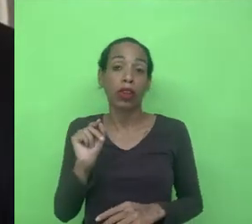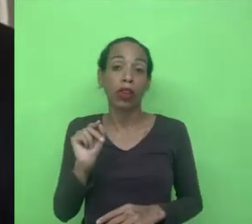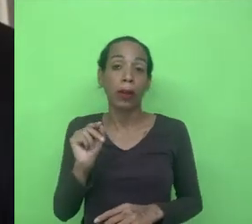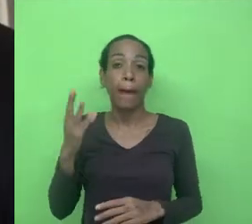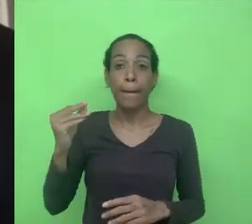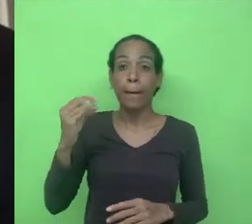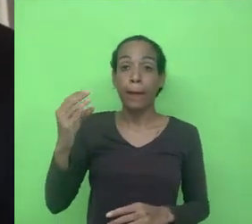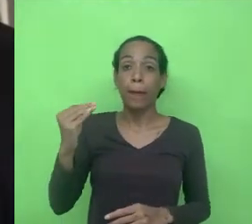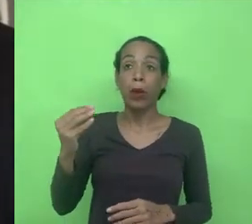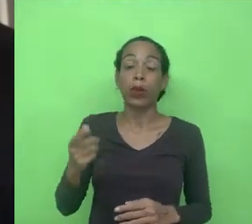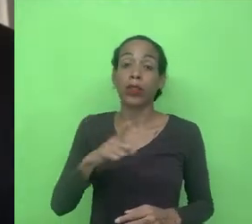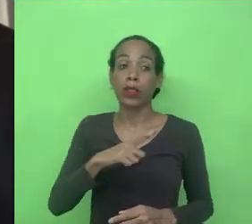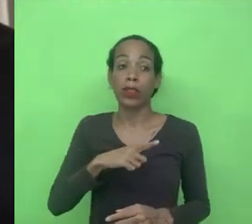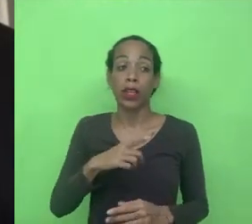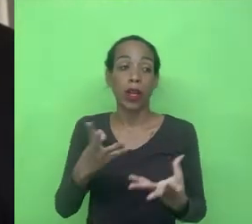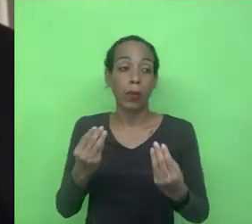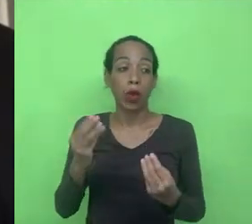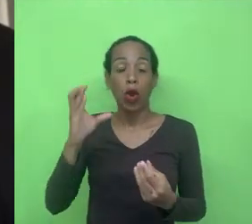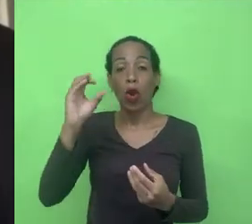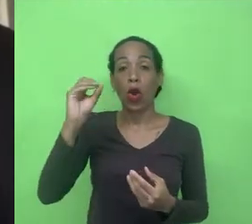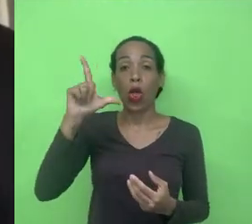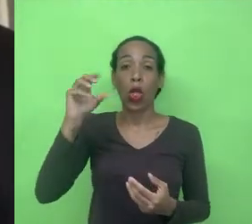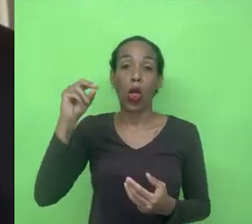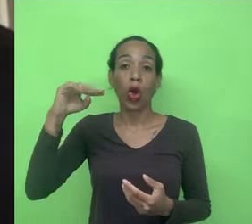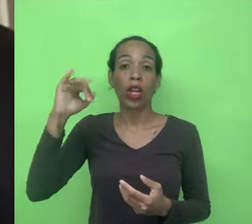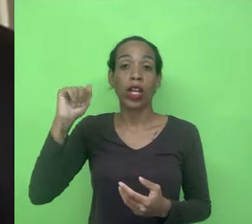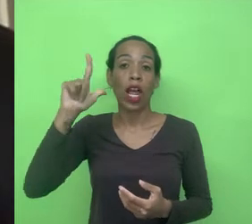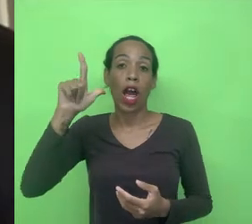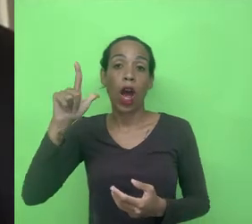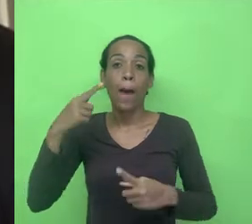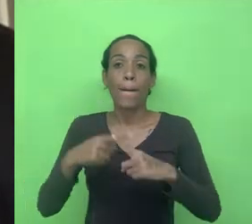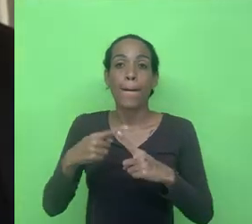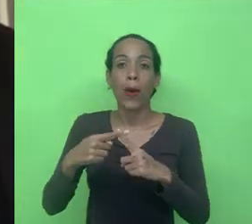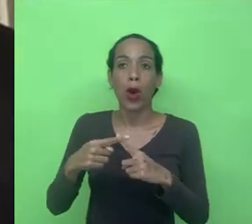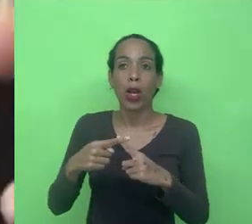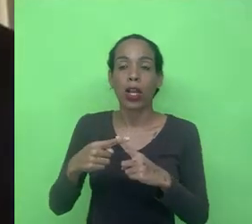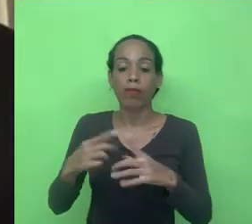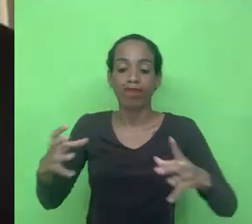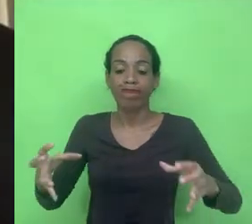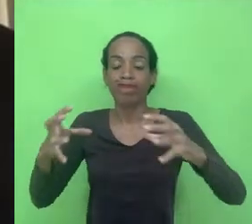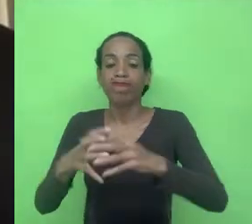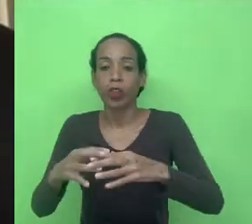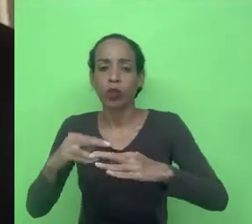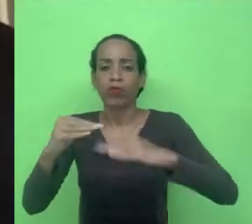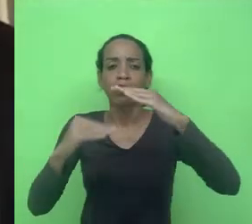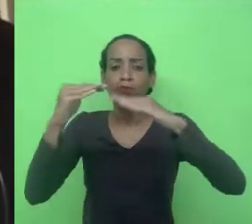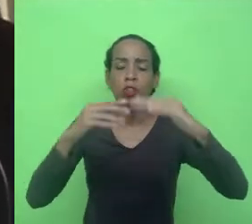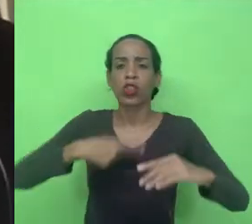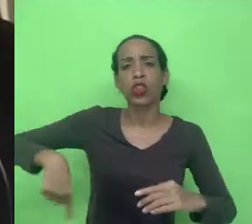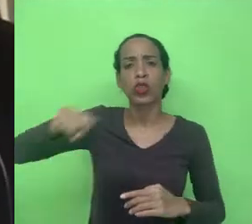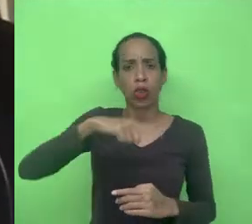também colonial. Por quê? Porque a plataformização da sociedade, esse processo que a gente está